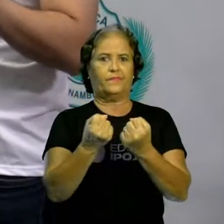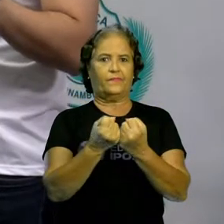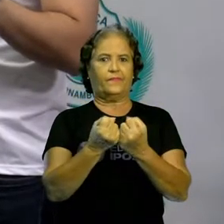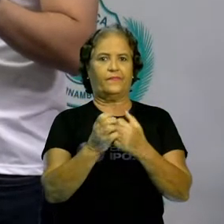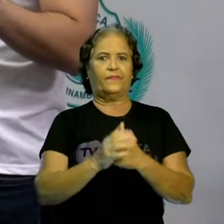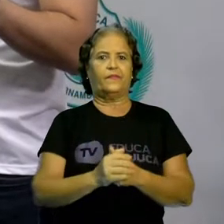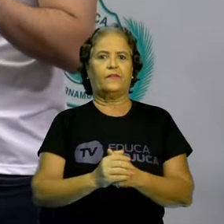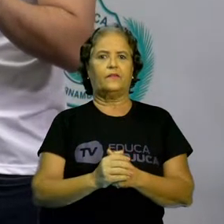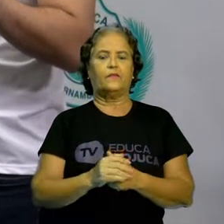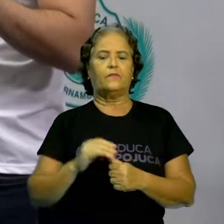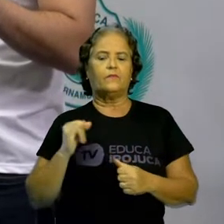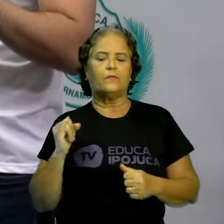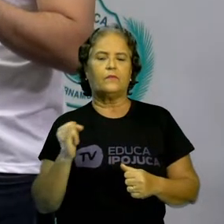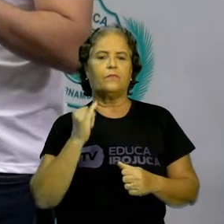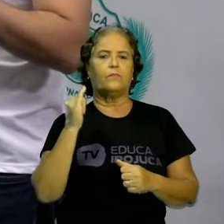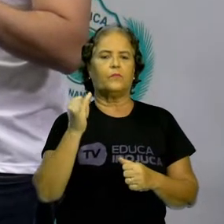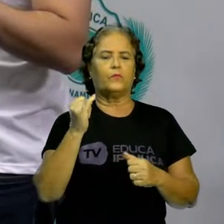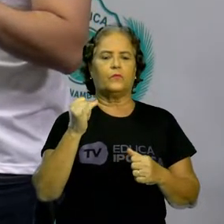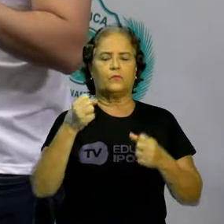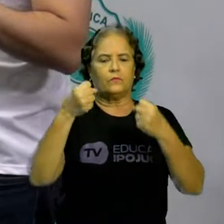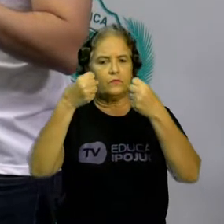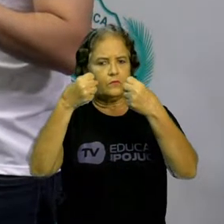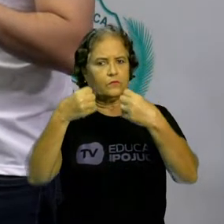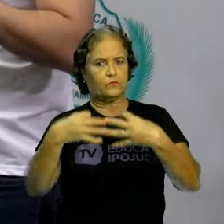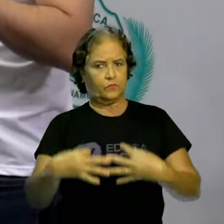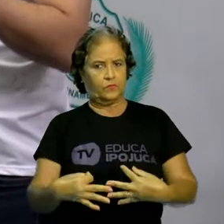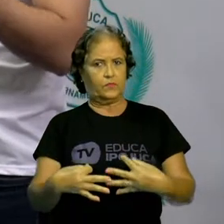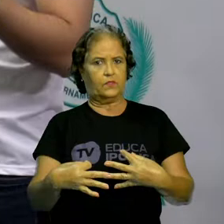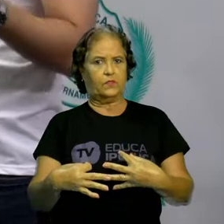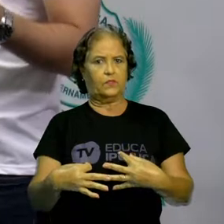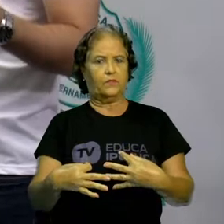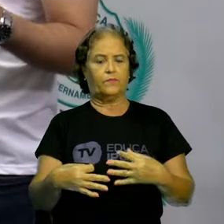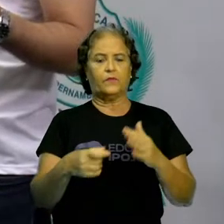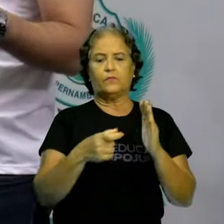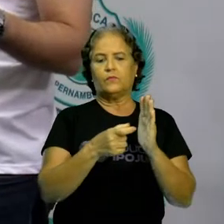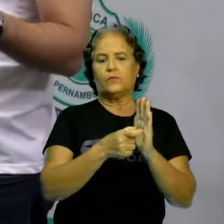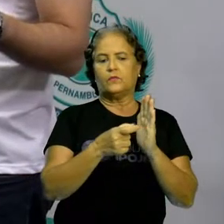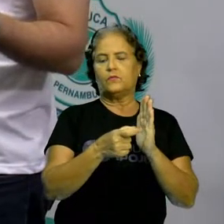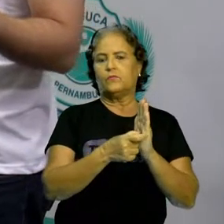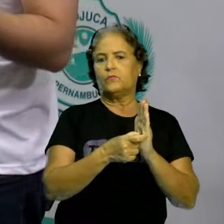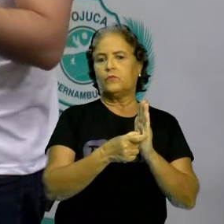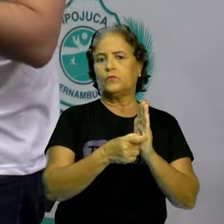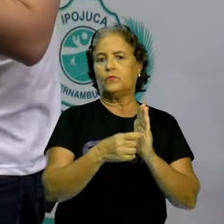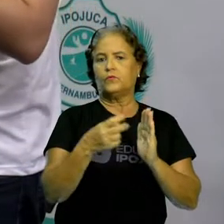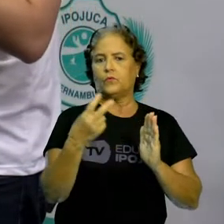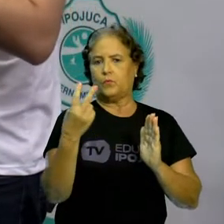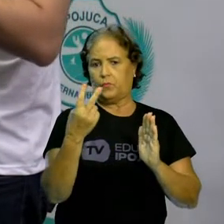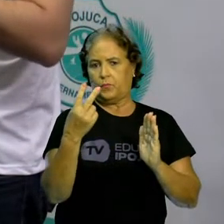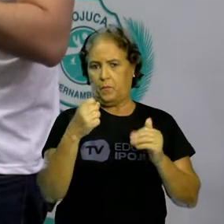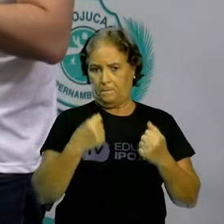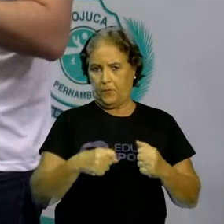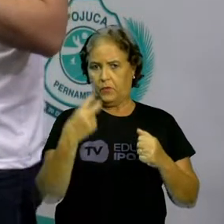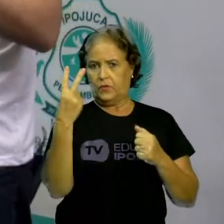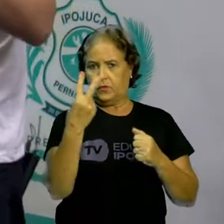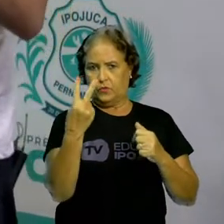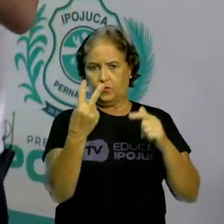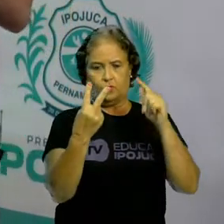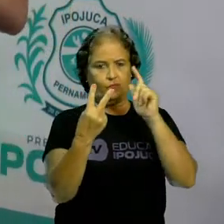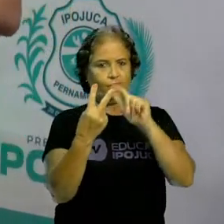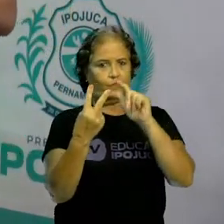importante dizer que o patrimônio, ele pode ser de duas maneiras. Ele pode ser um patrimônio